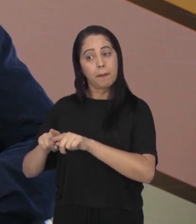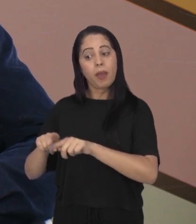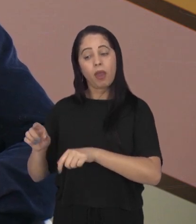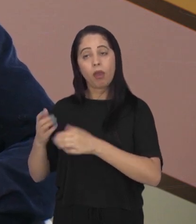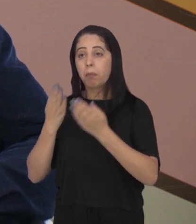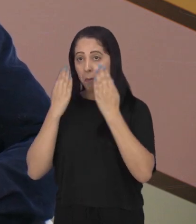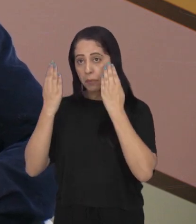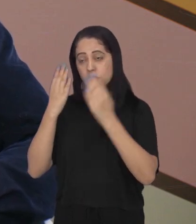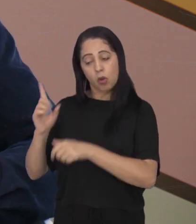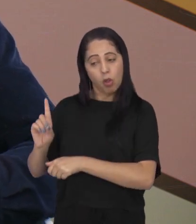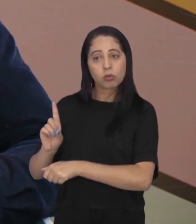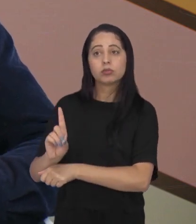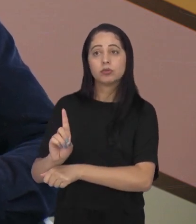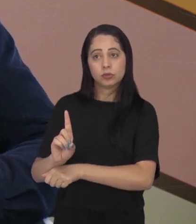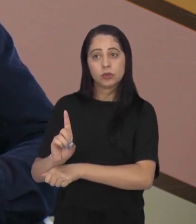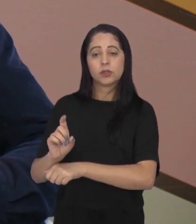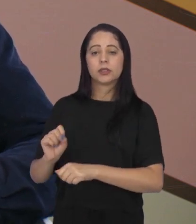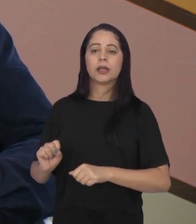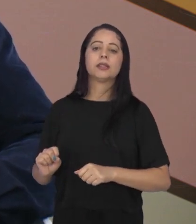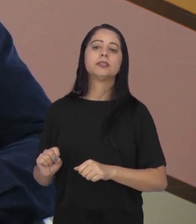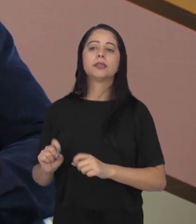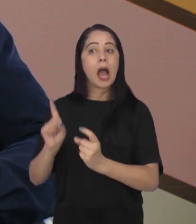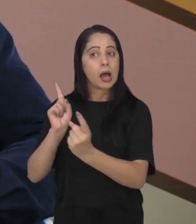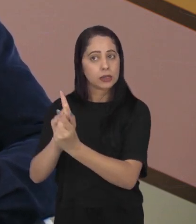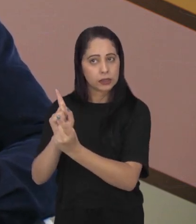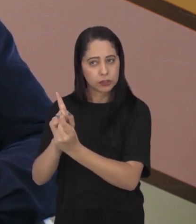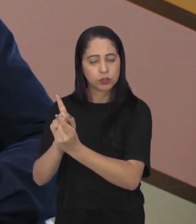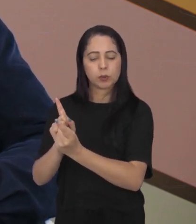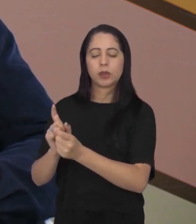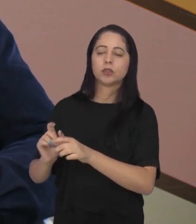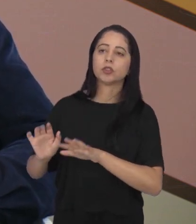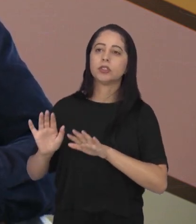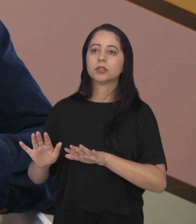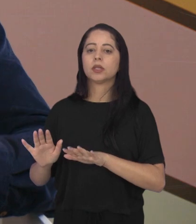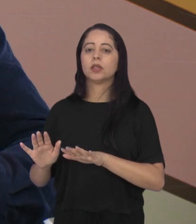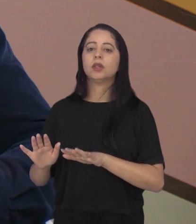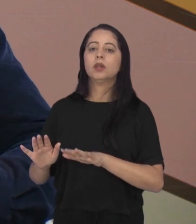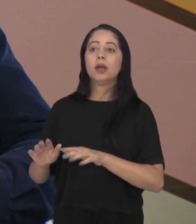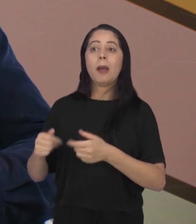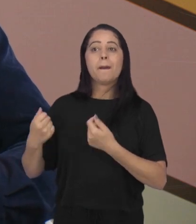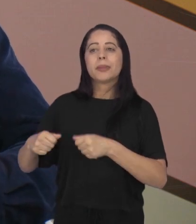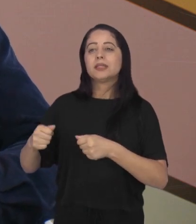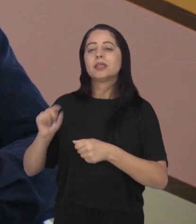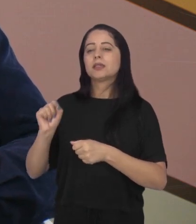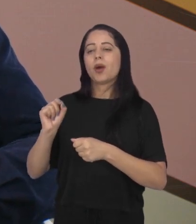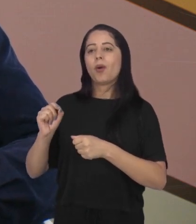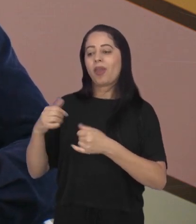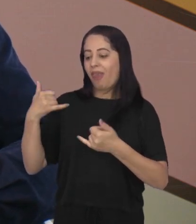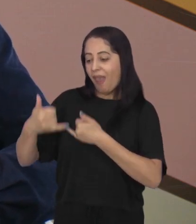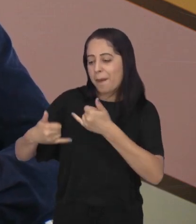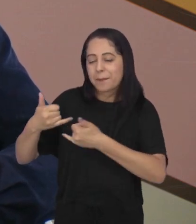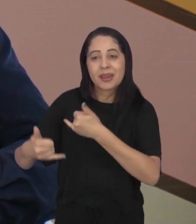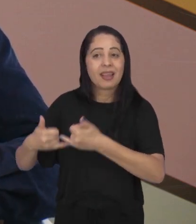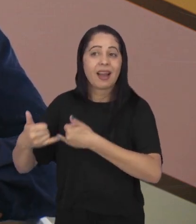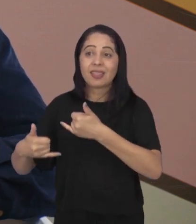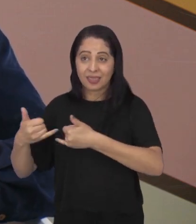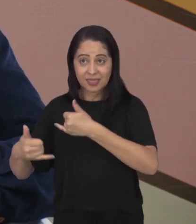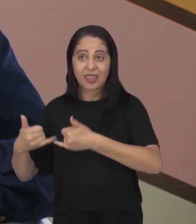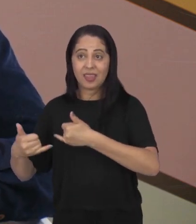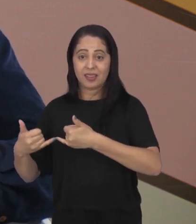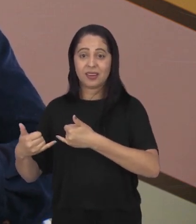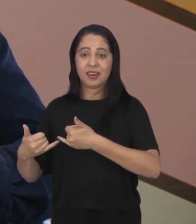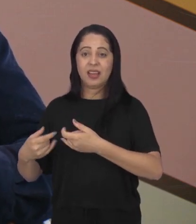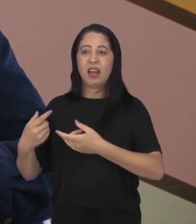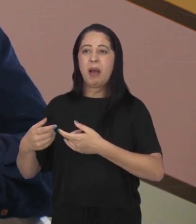do psicólogo, né? E vejo para o atendimento para as crianças a presença do lúdico. Quebrar um pouco